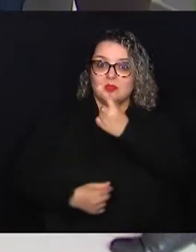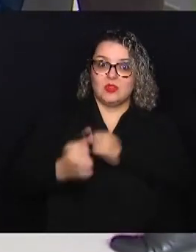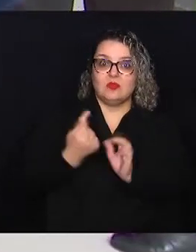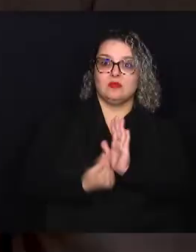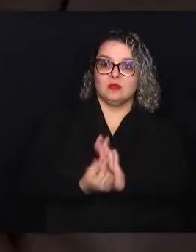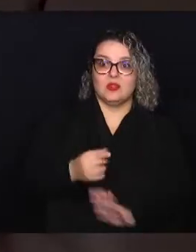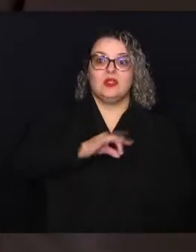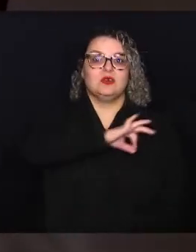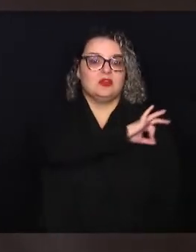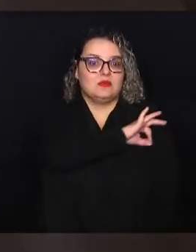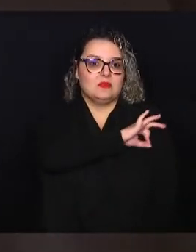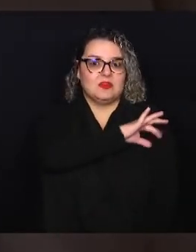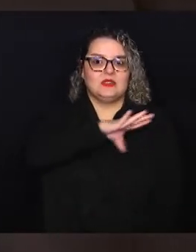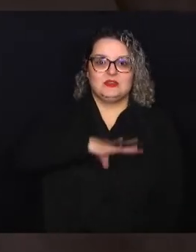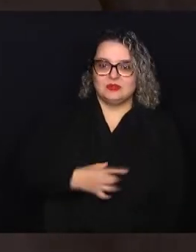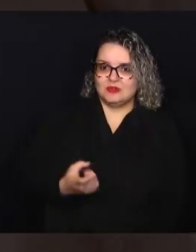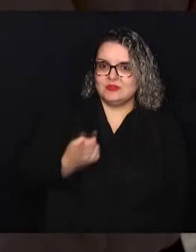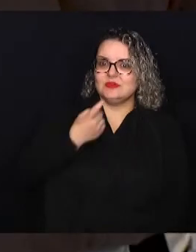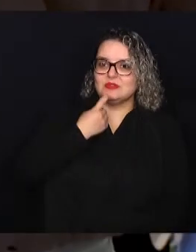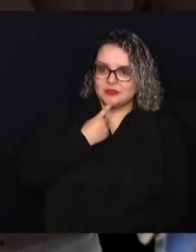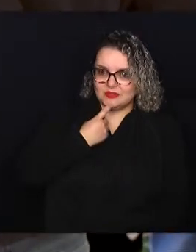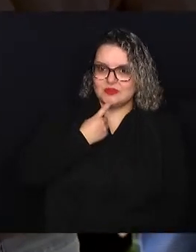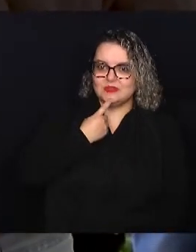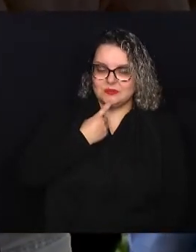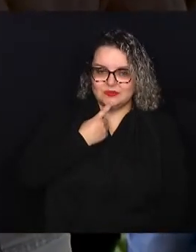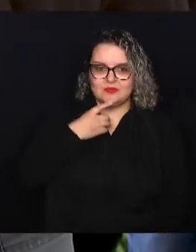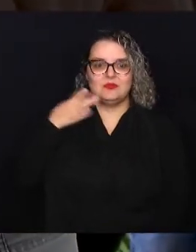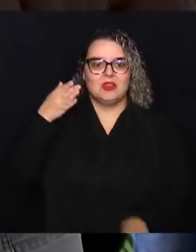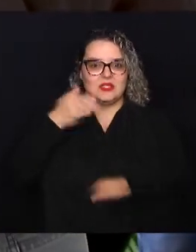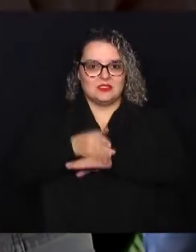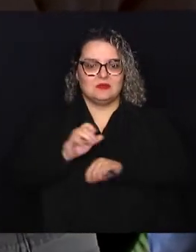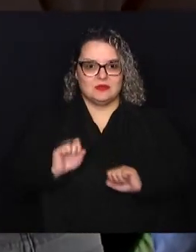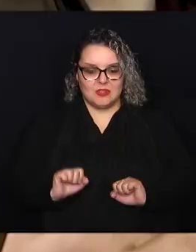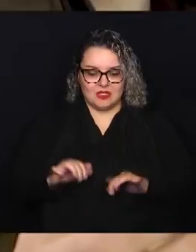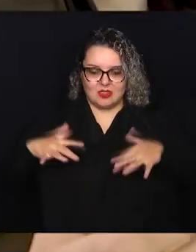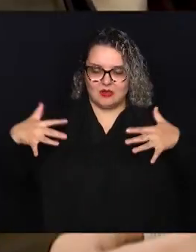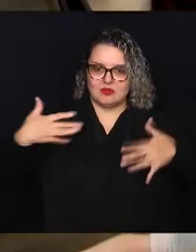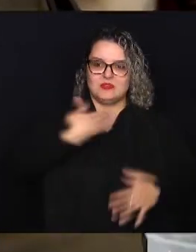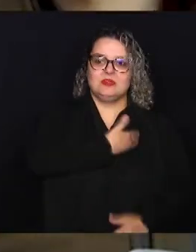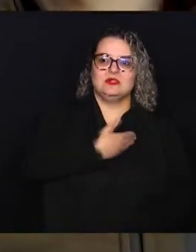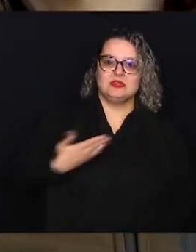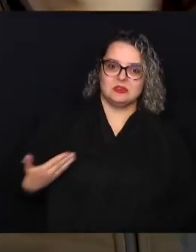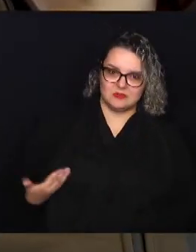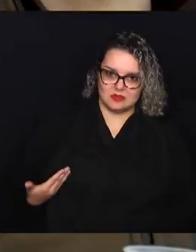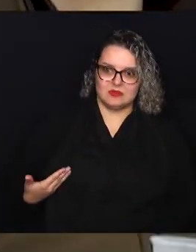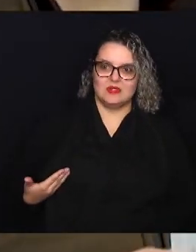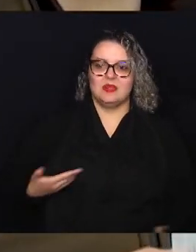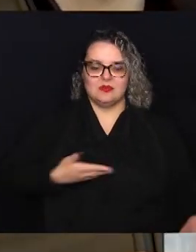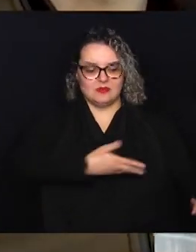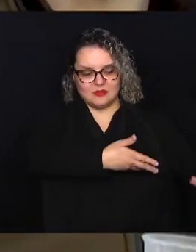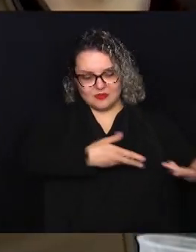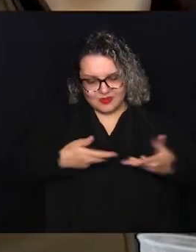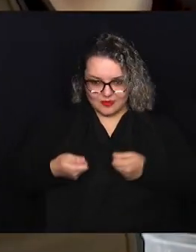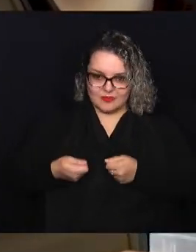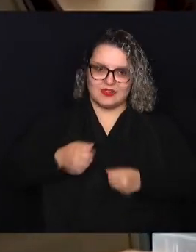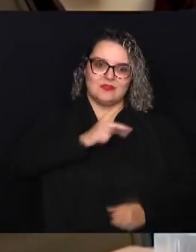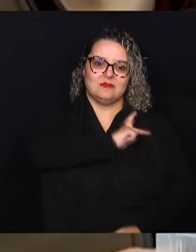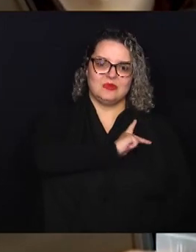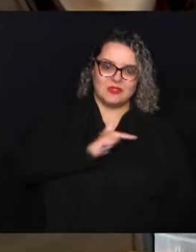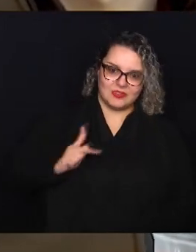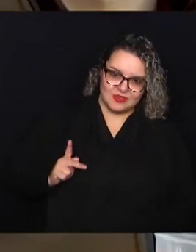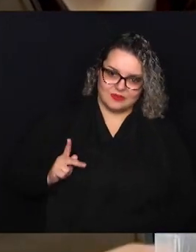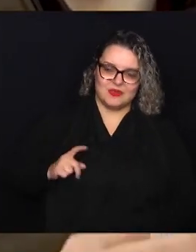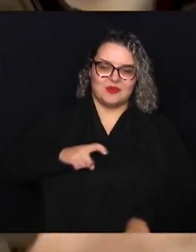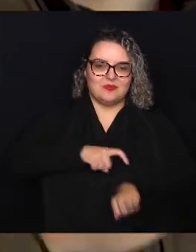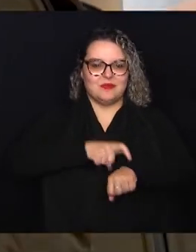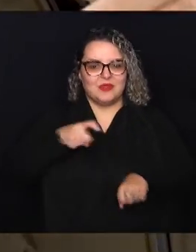Prefeitura de Campinas Eles participaram de uma audiência pública na casa e foram convidados pelo presidente para o